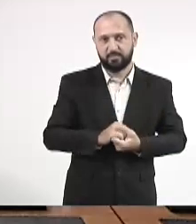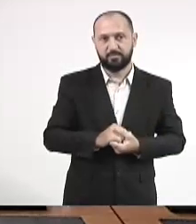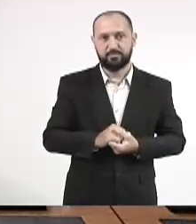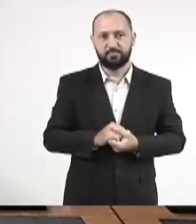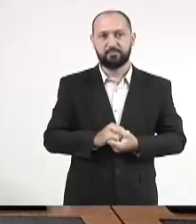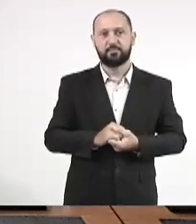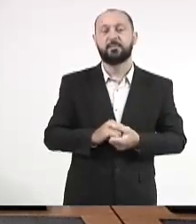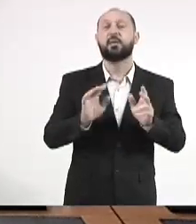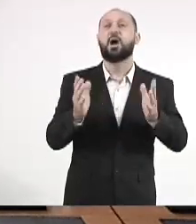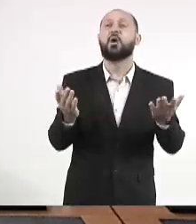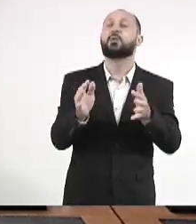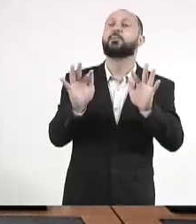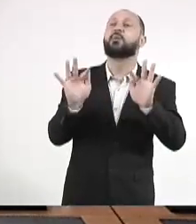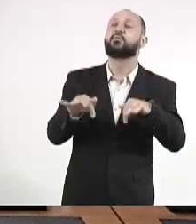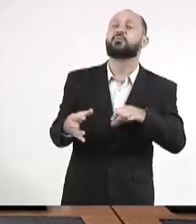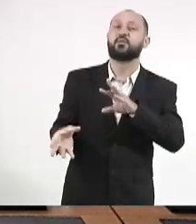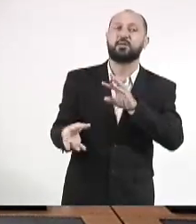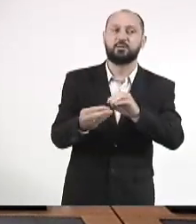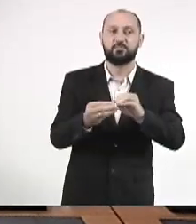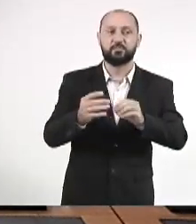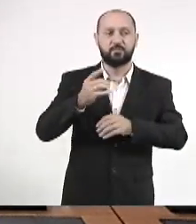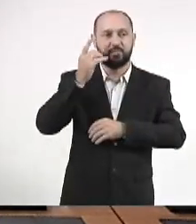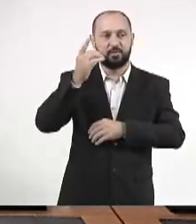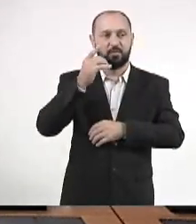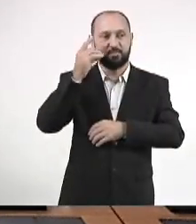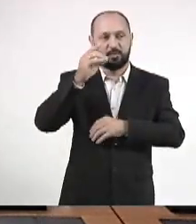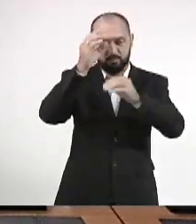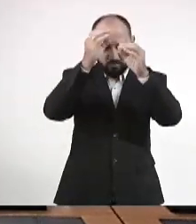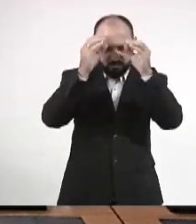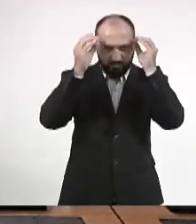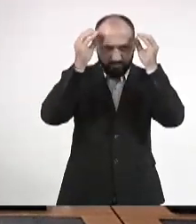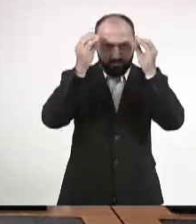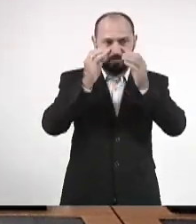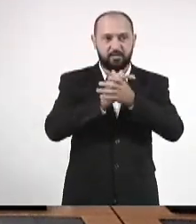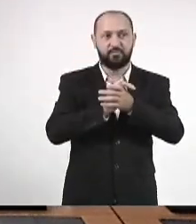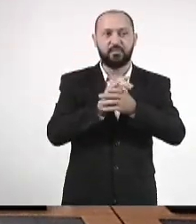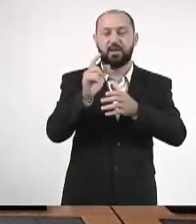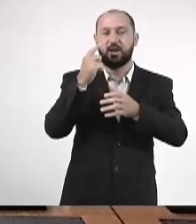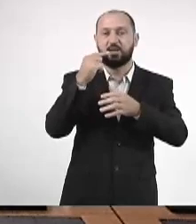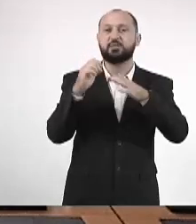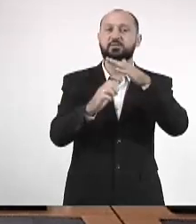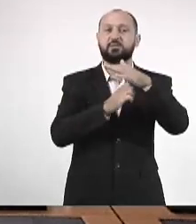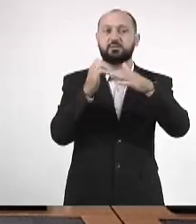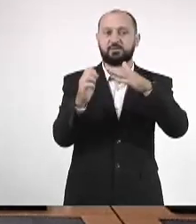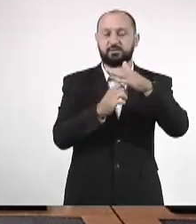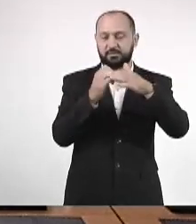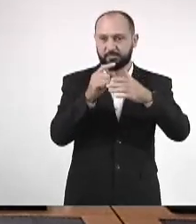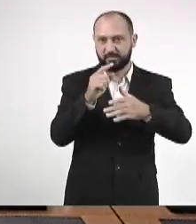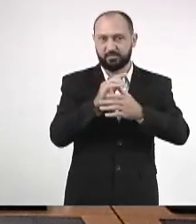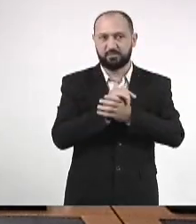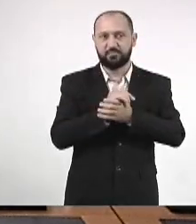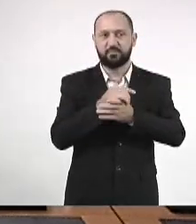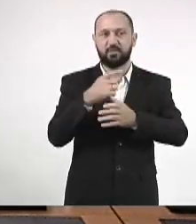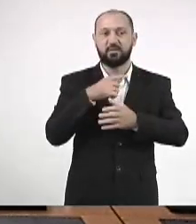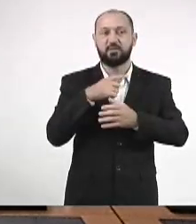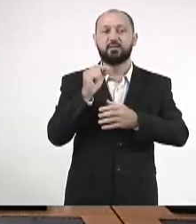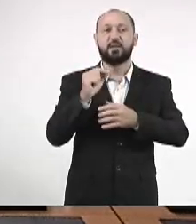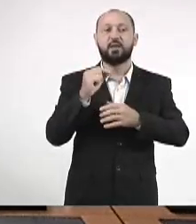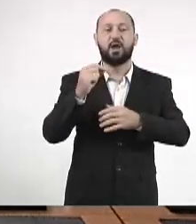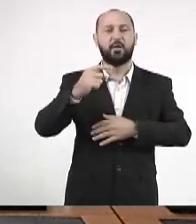finalizar, Sr. Presidente, deputado Caravino, essas empresas concessionárias têm bons